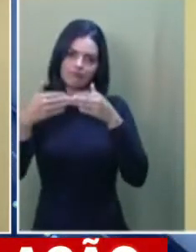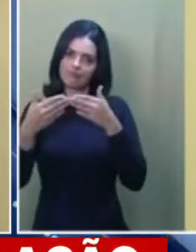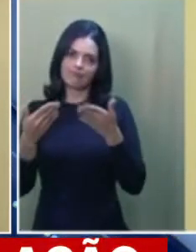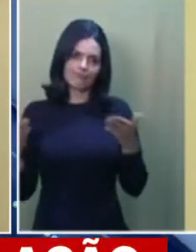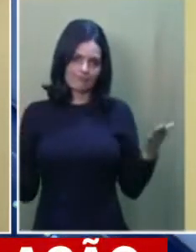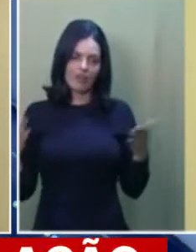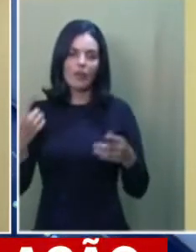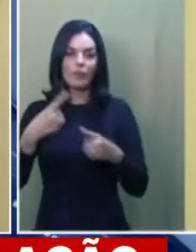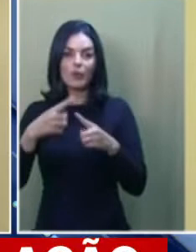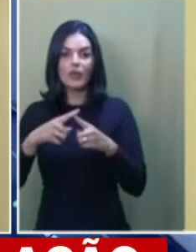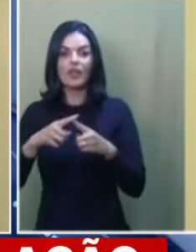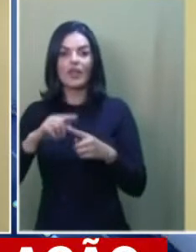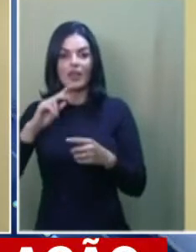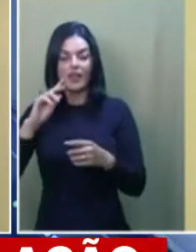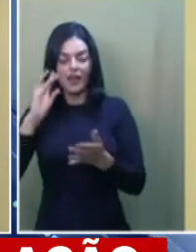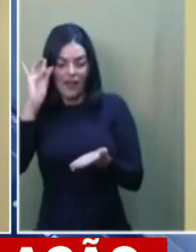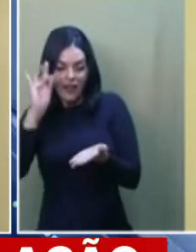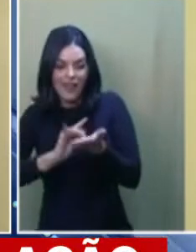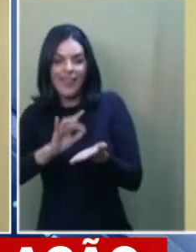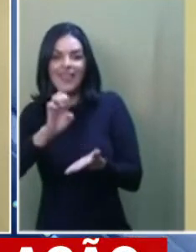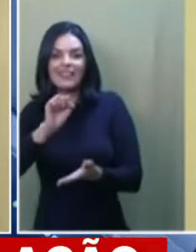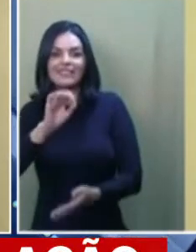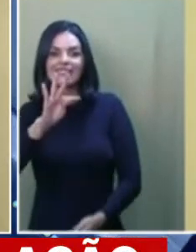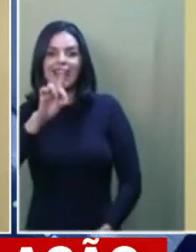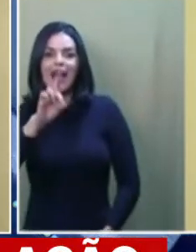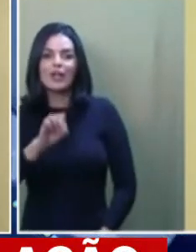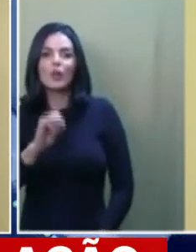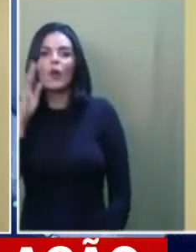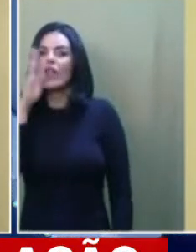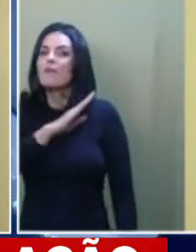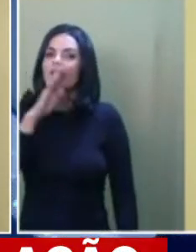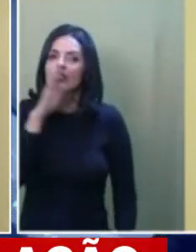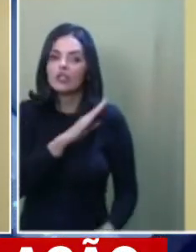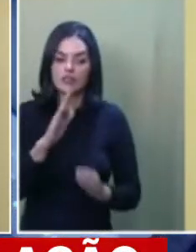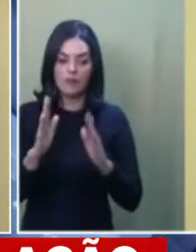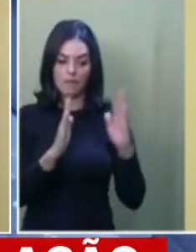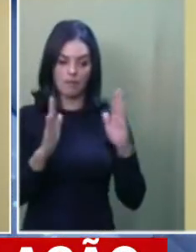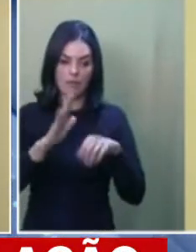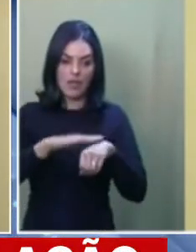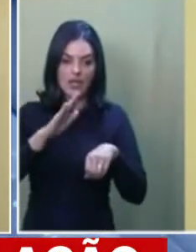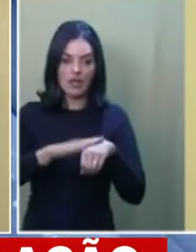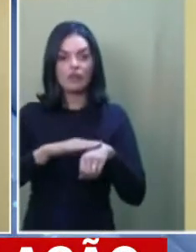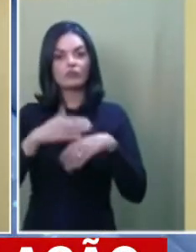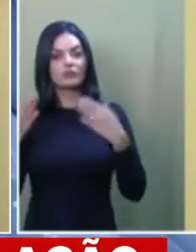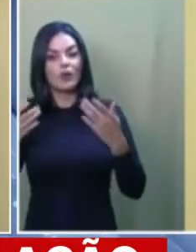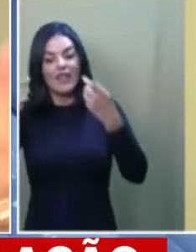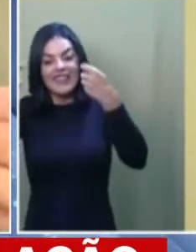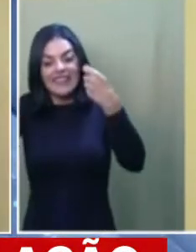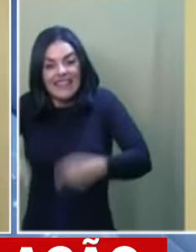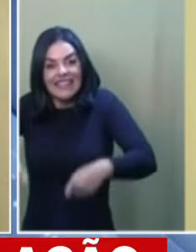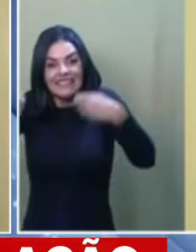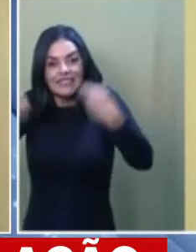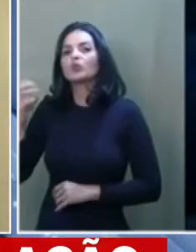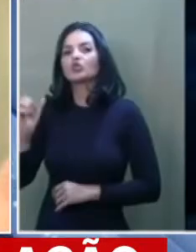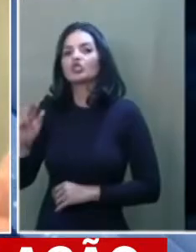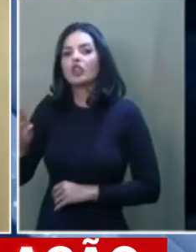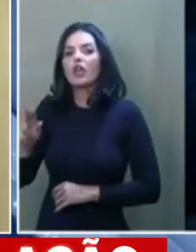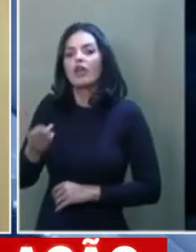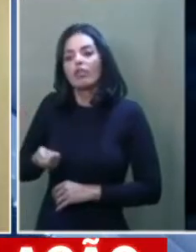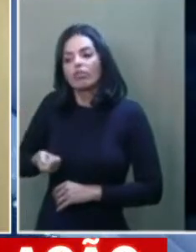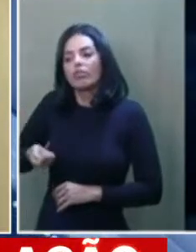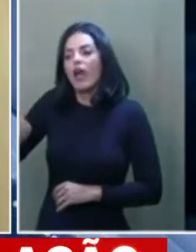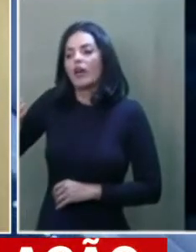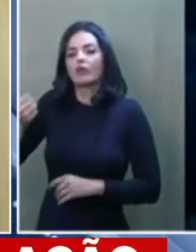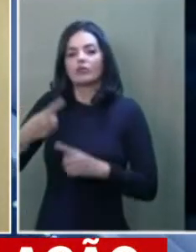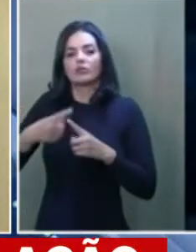apresentando uma PEC autônoma para que nós possamos, através de uma PEC autônoma, e estabelecendo os